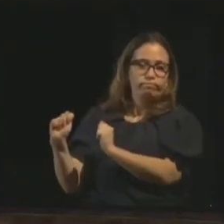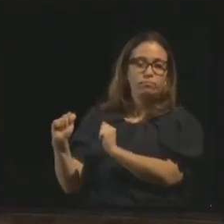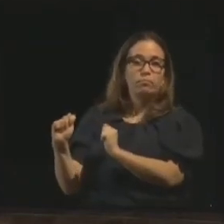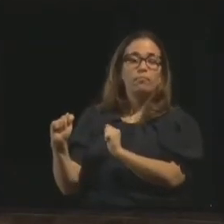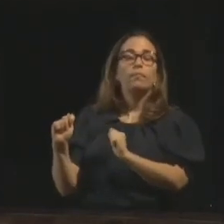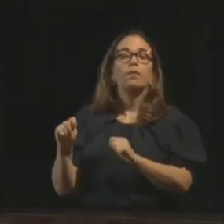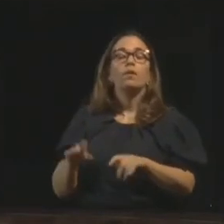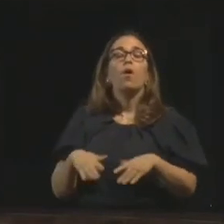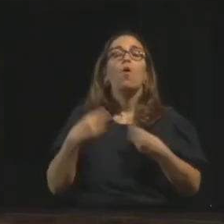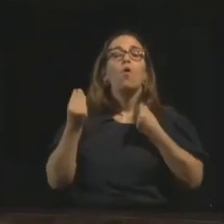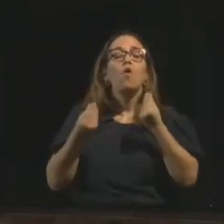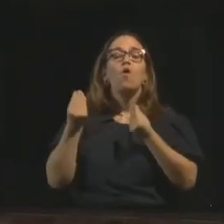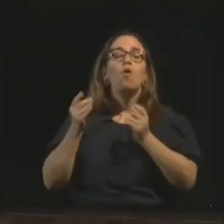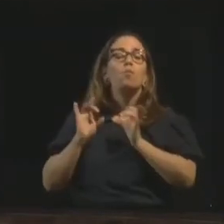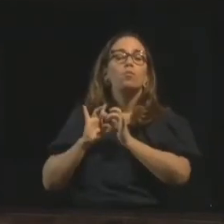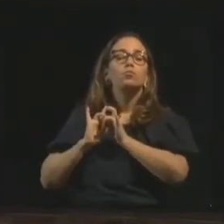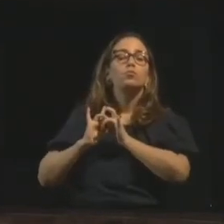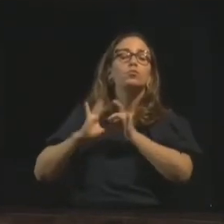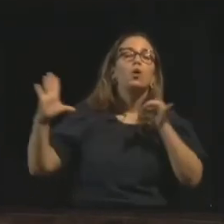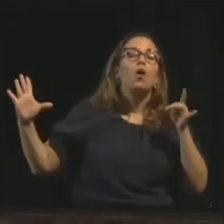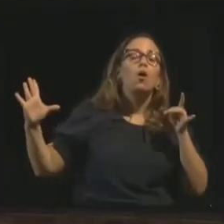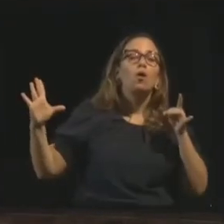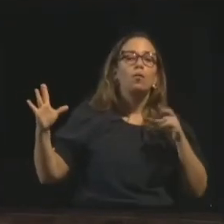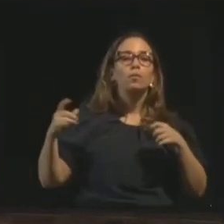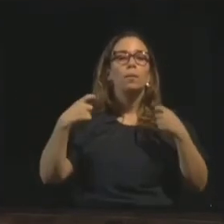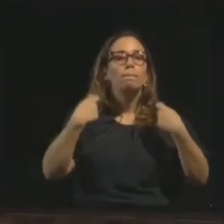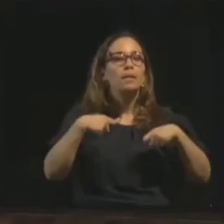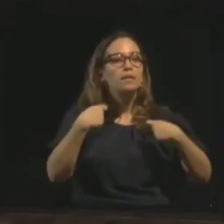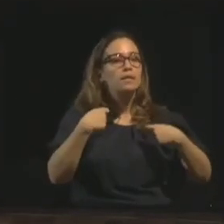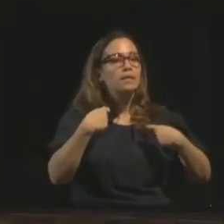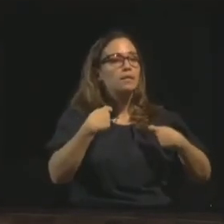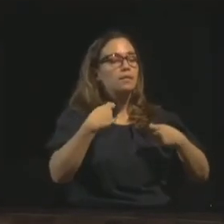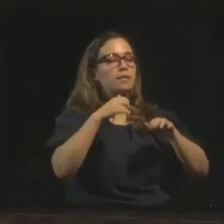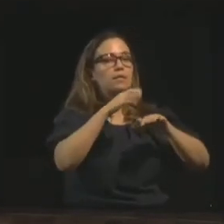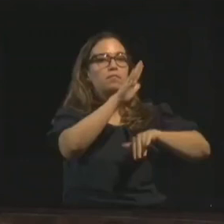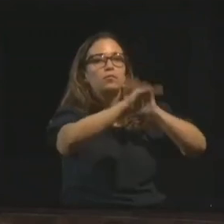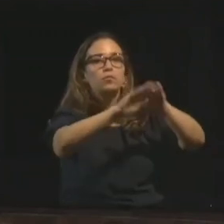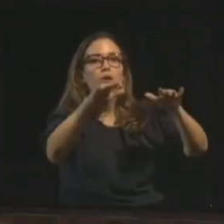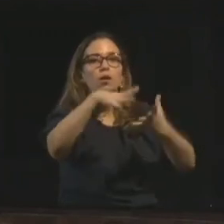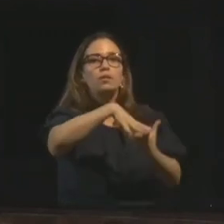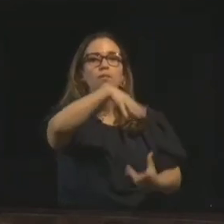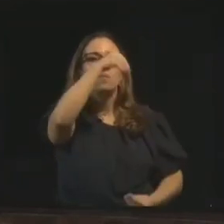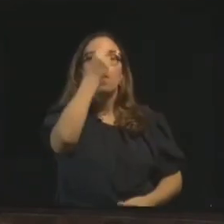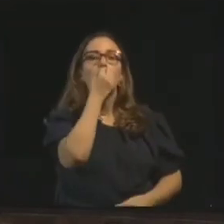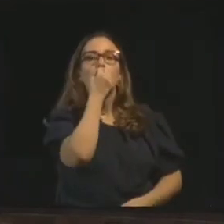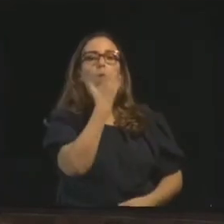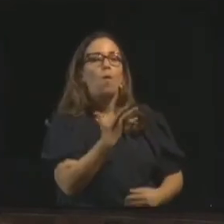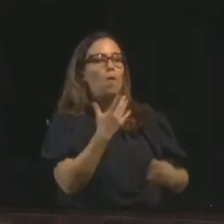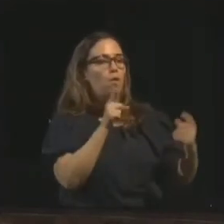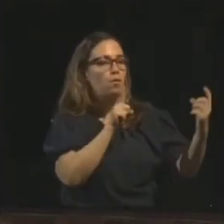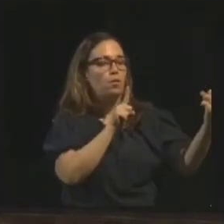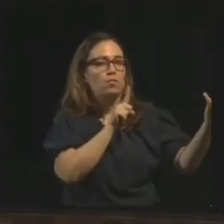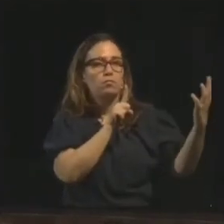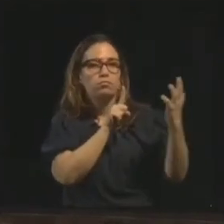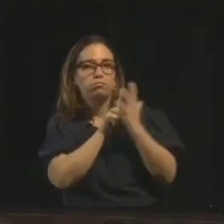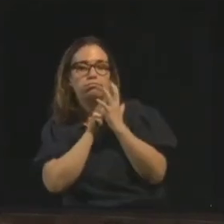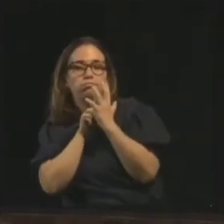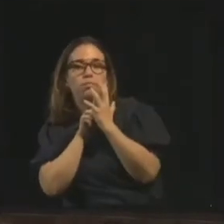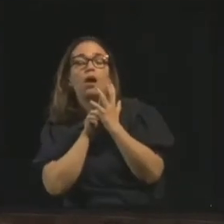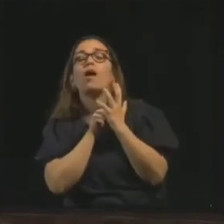seguro meio de a pessoa se livrar deles é atrair os bons espíritos através de quê? Da prática do bem.